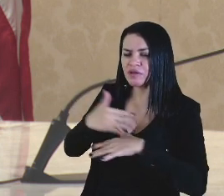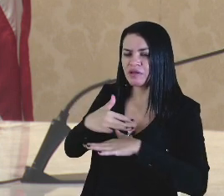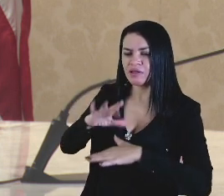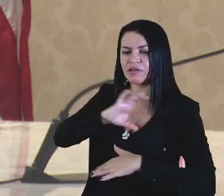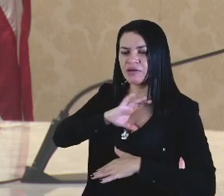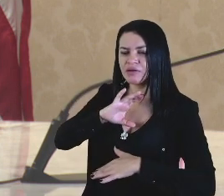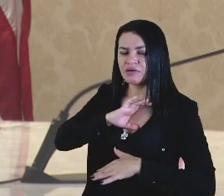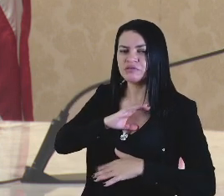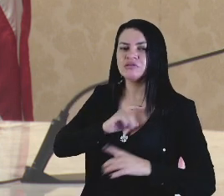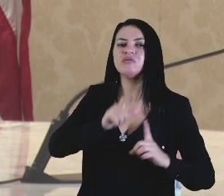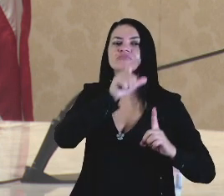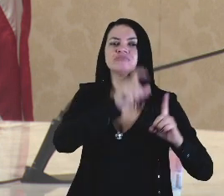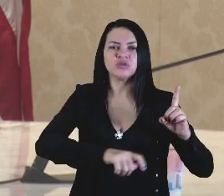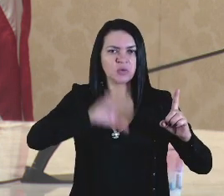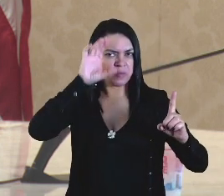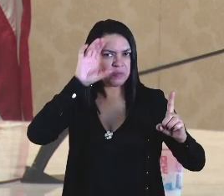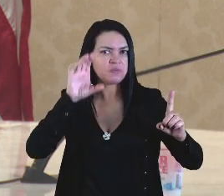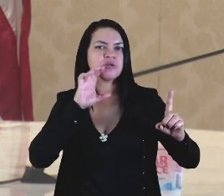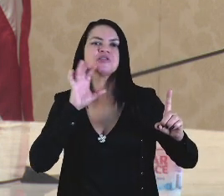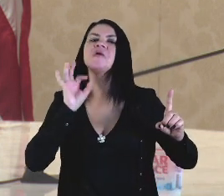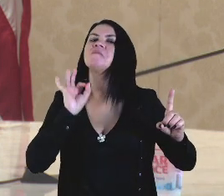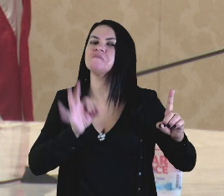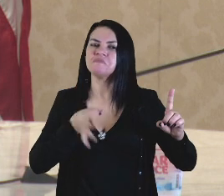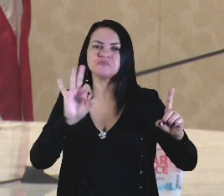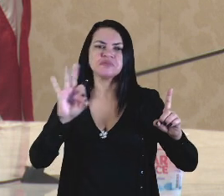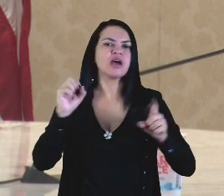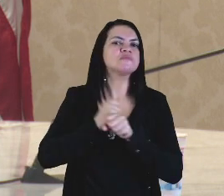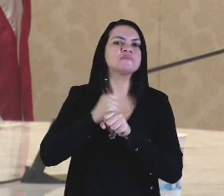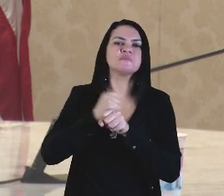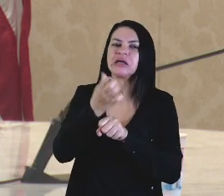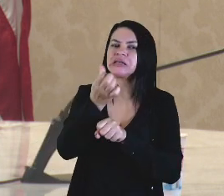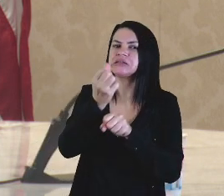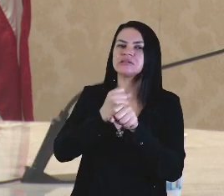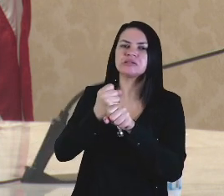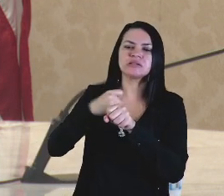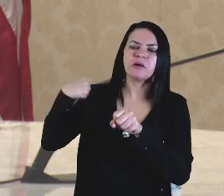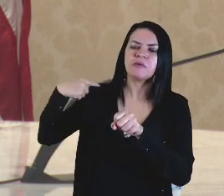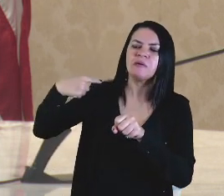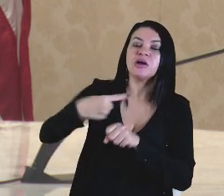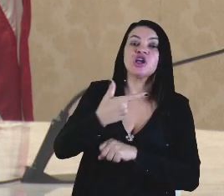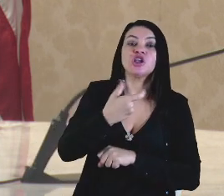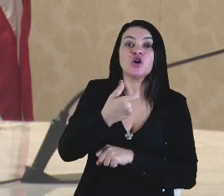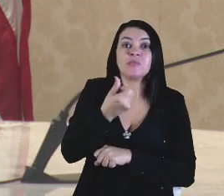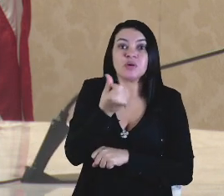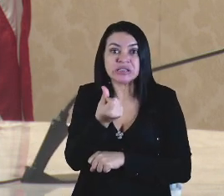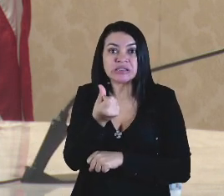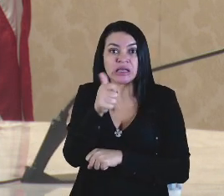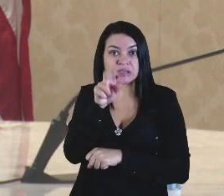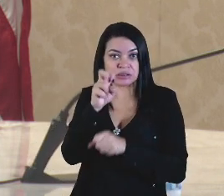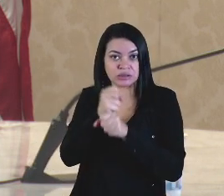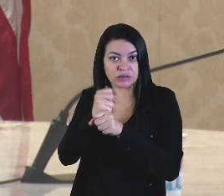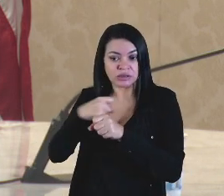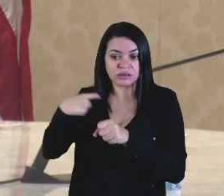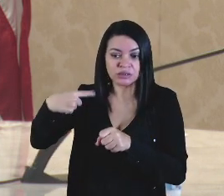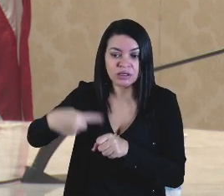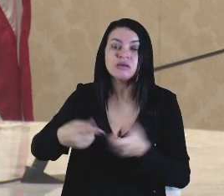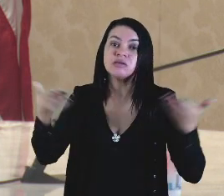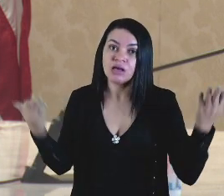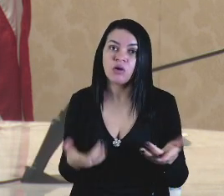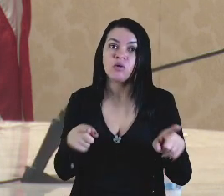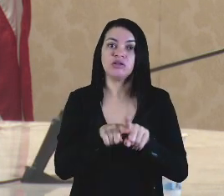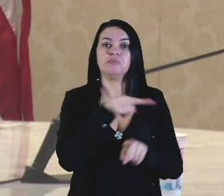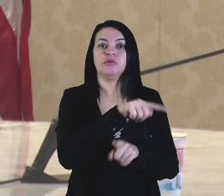Brandão tem sido correto comigo nesses anos todos, desde esse momento inaugural, em 2006, e agora, no exercício do governo,